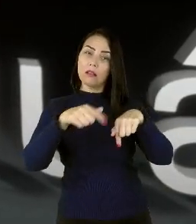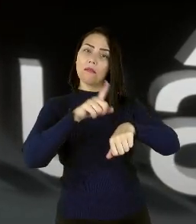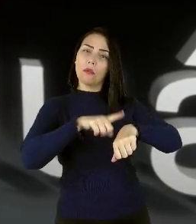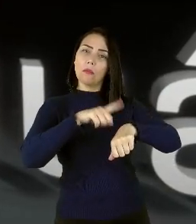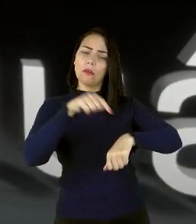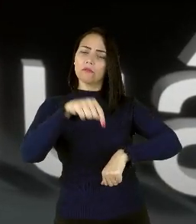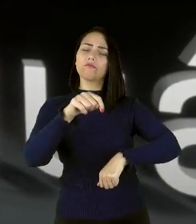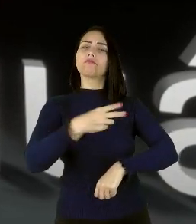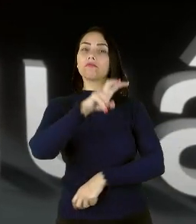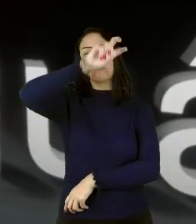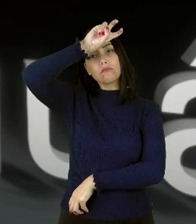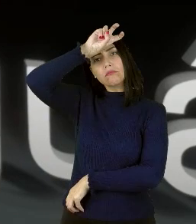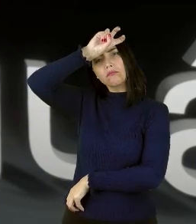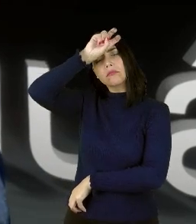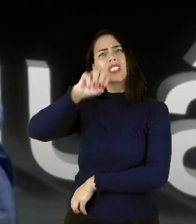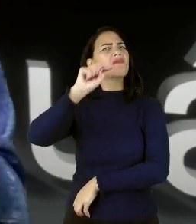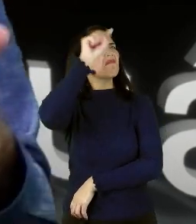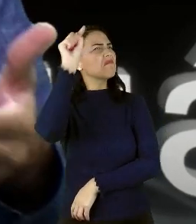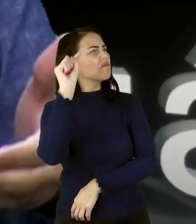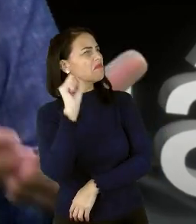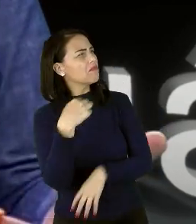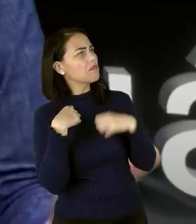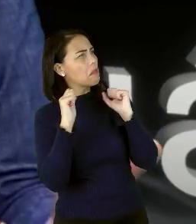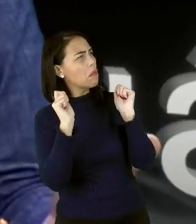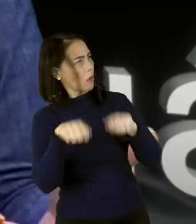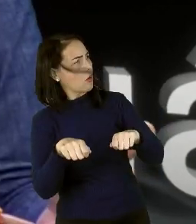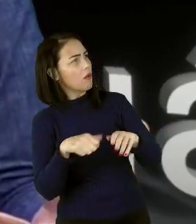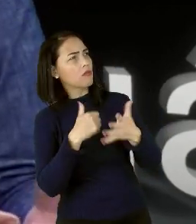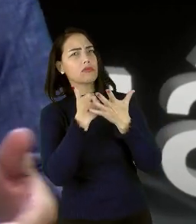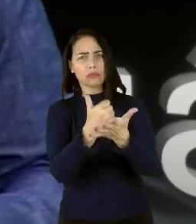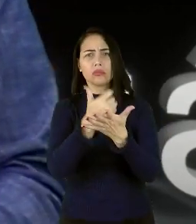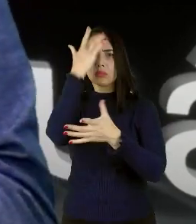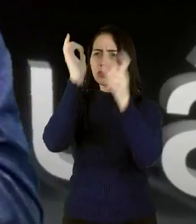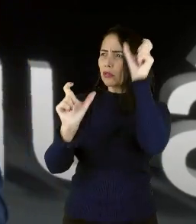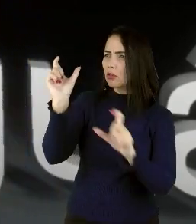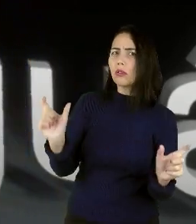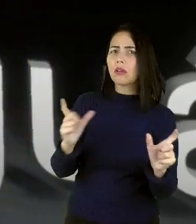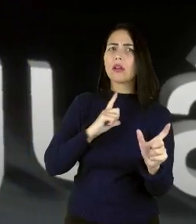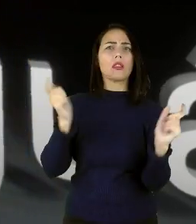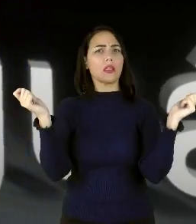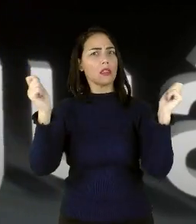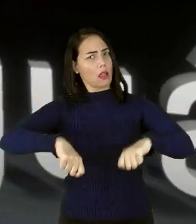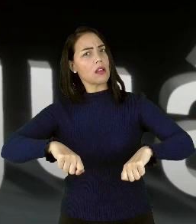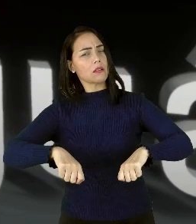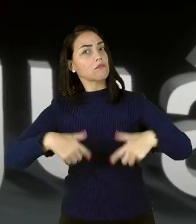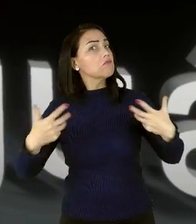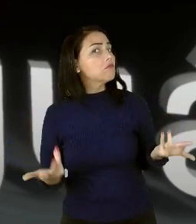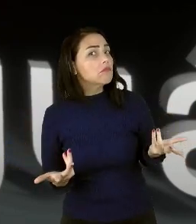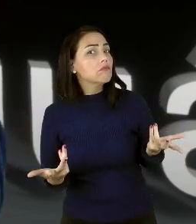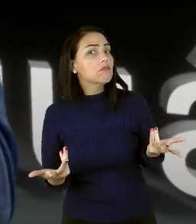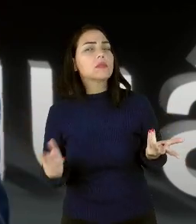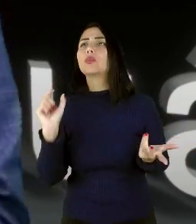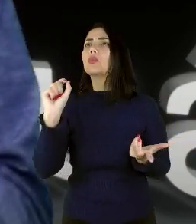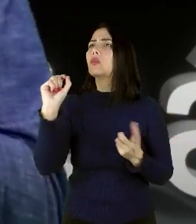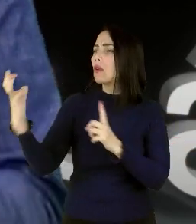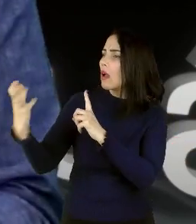Egito. Será que eu poderia ajudar realmente essas pessoas? Teria capacidade? O que me